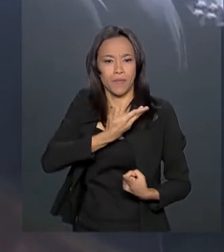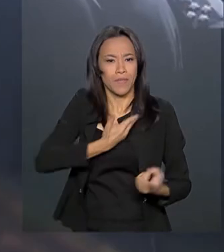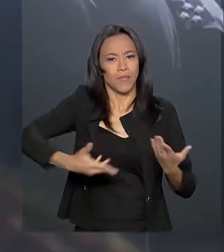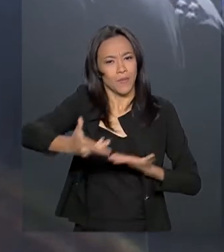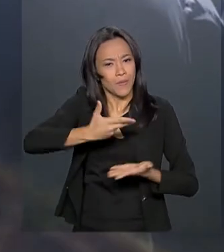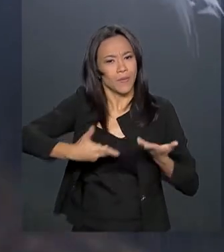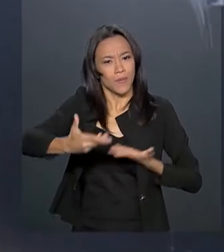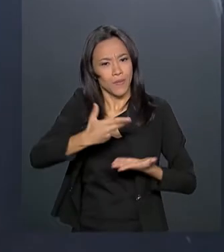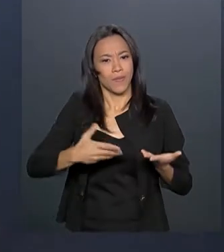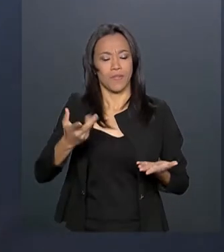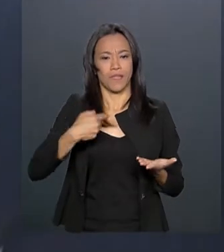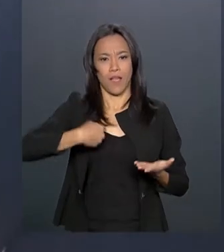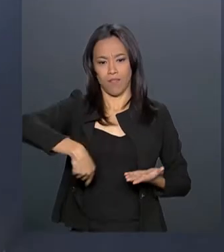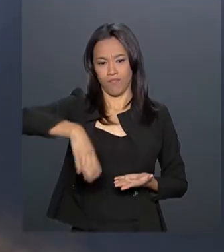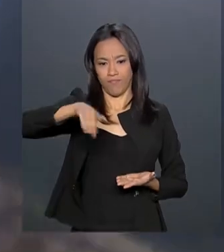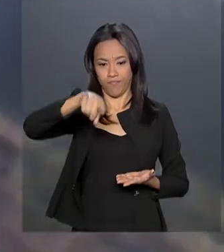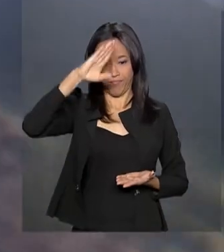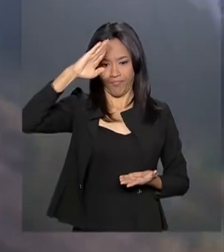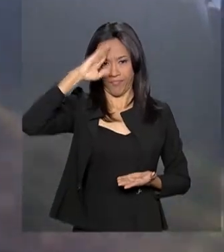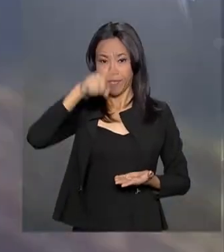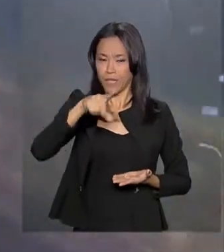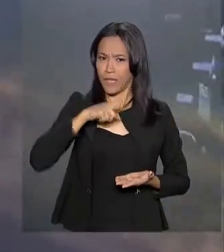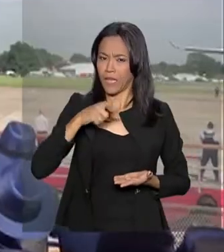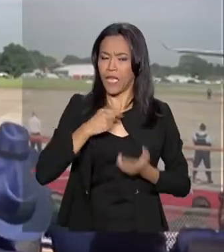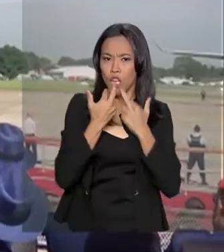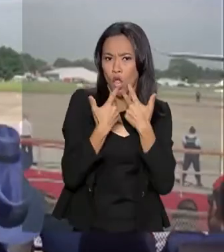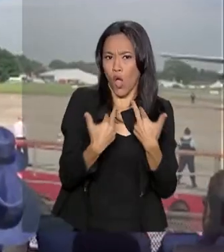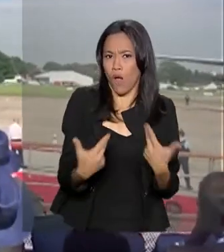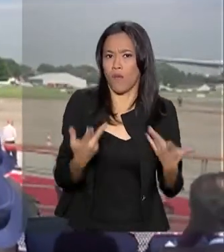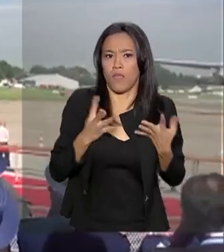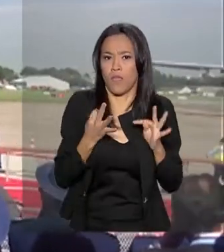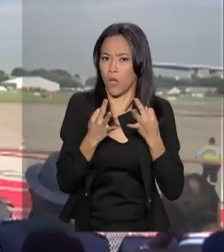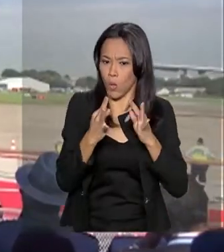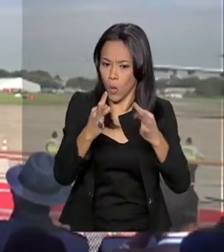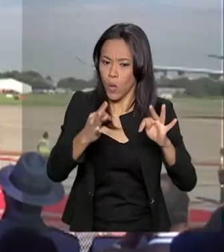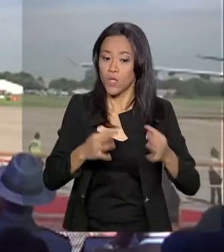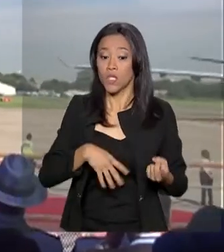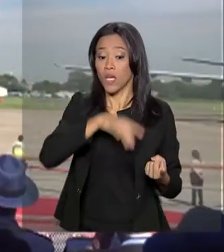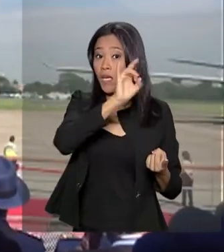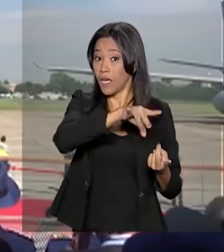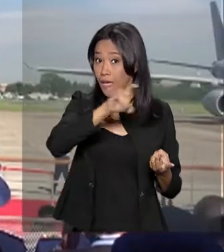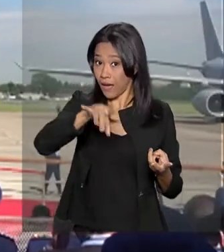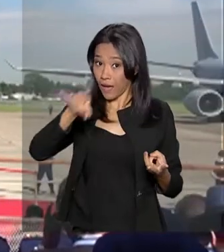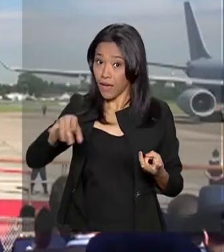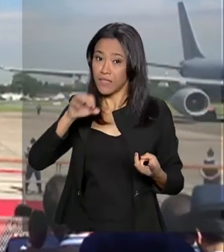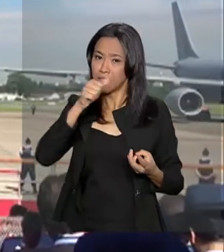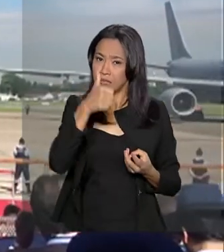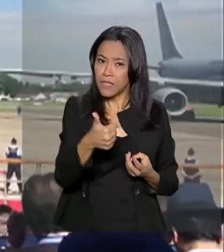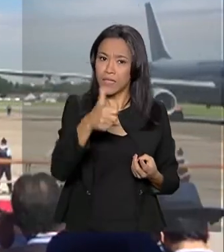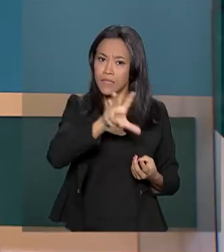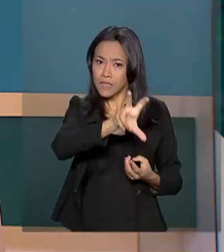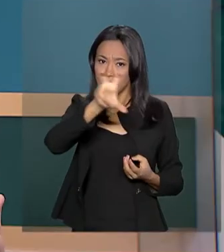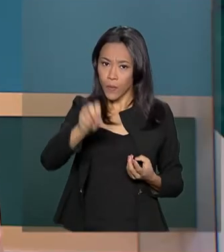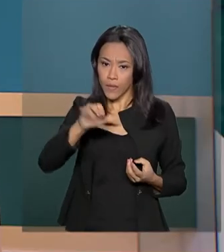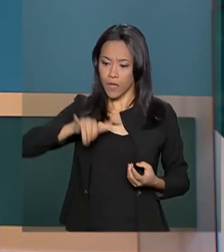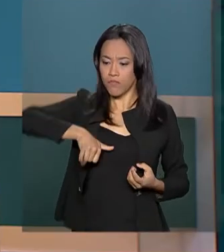aeronáutica. A exposição reúne as mais recentes inovações tecnológicas da área. Em cada edição, cerca de 150 aeronaves